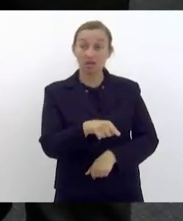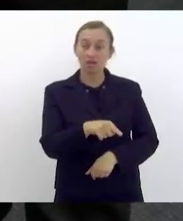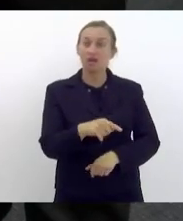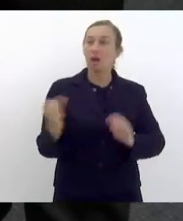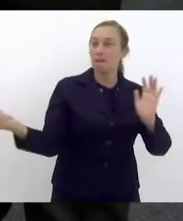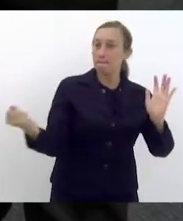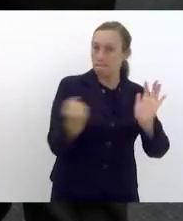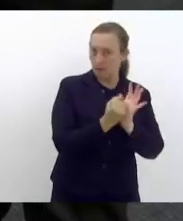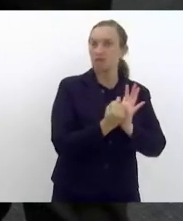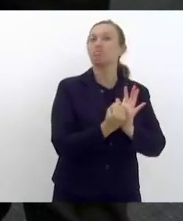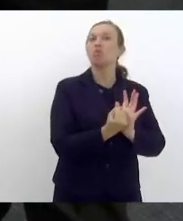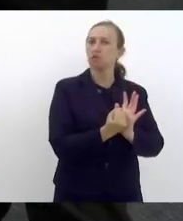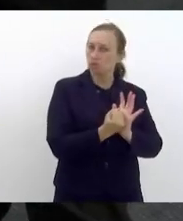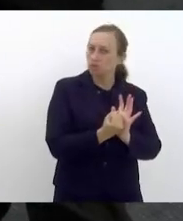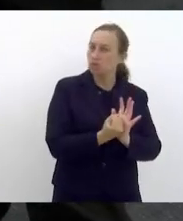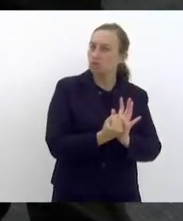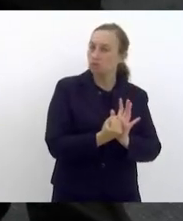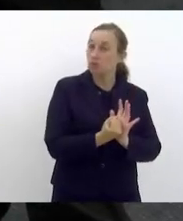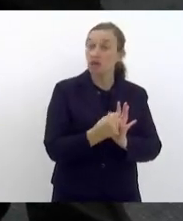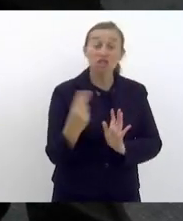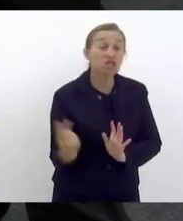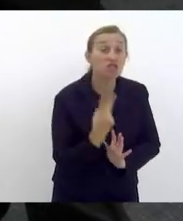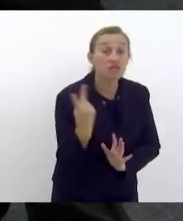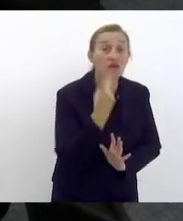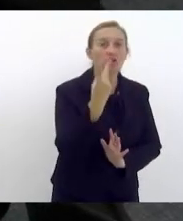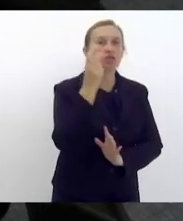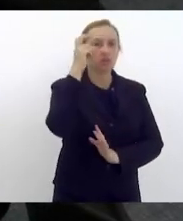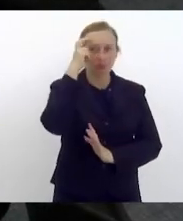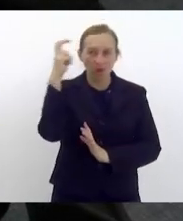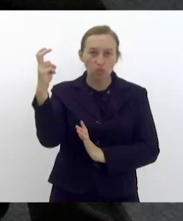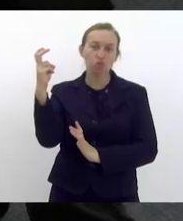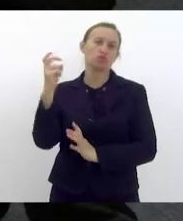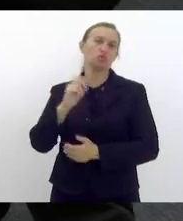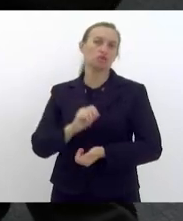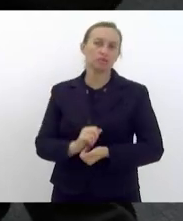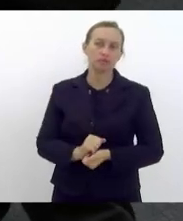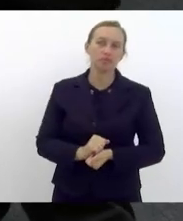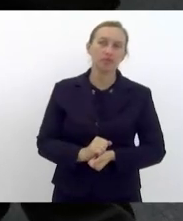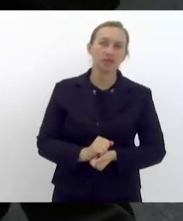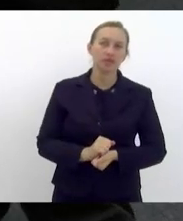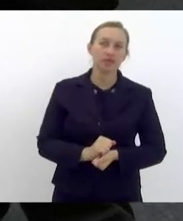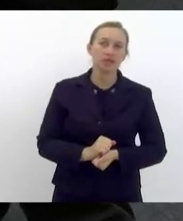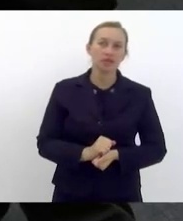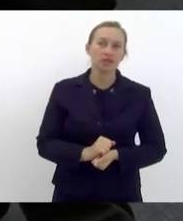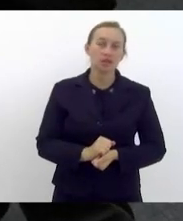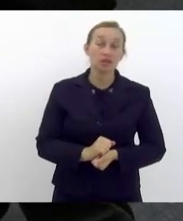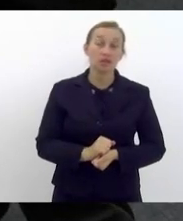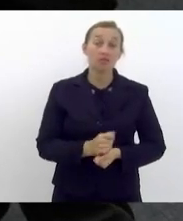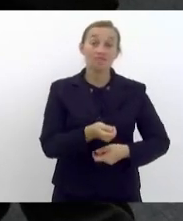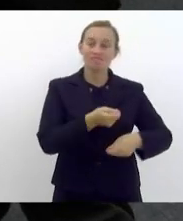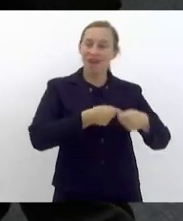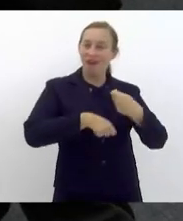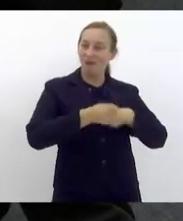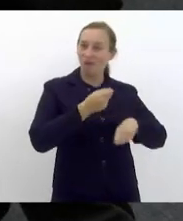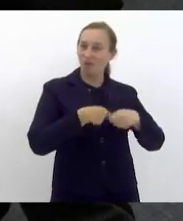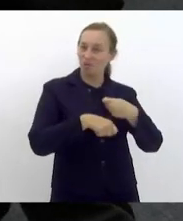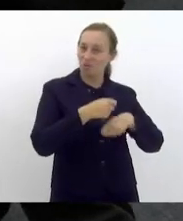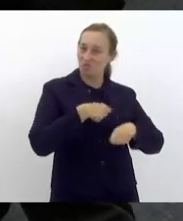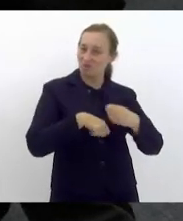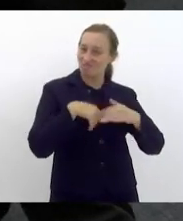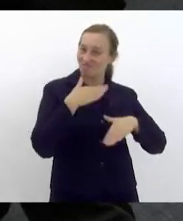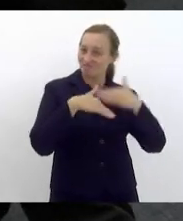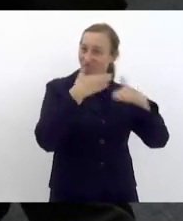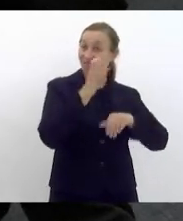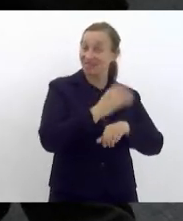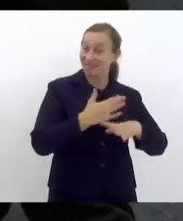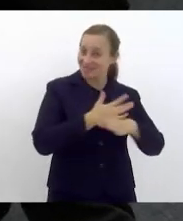patrimônio de valorização da cultura e que mexe com a economia da cidade do Rio de